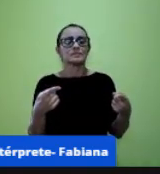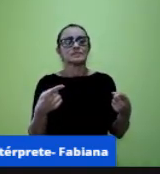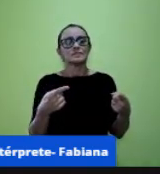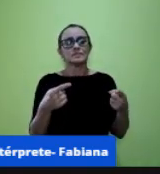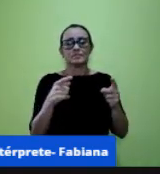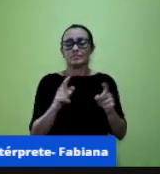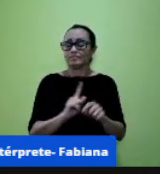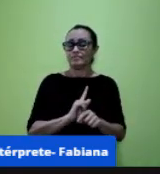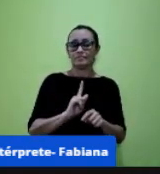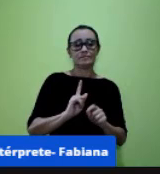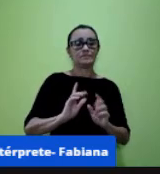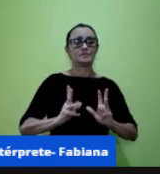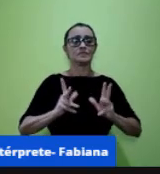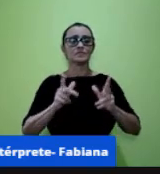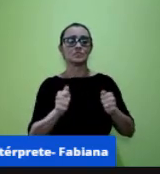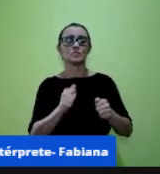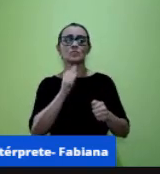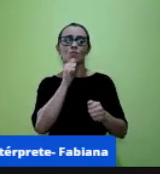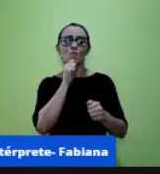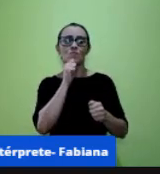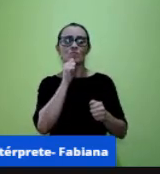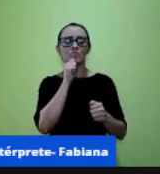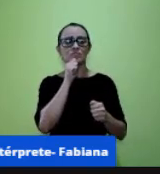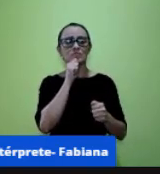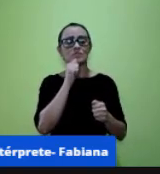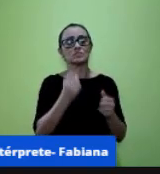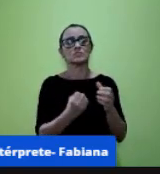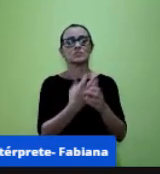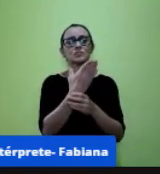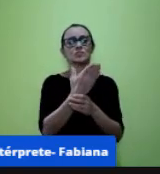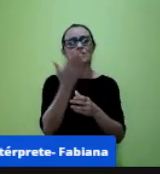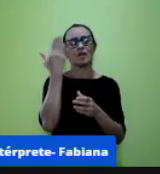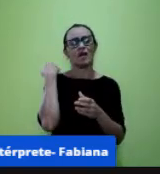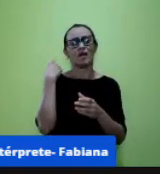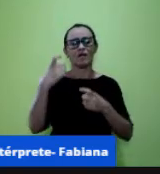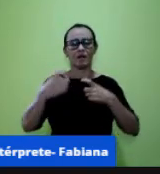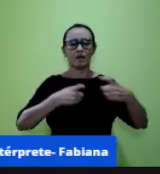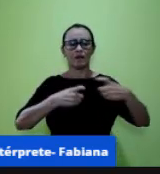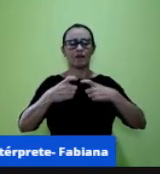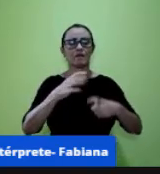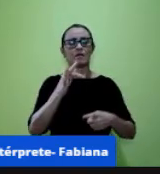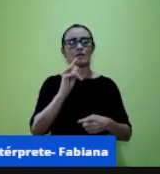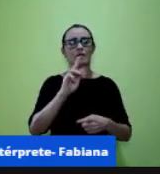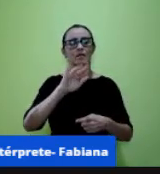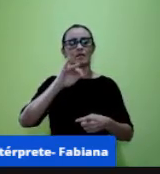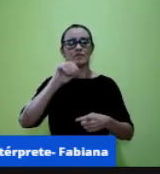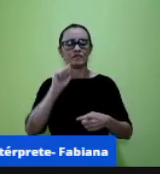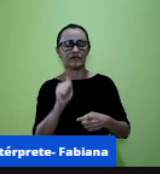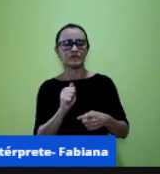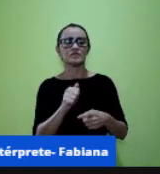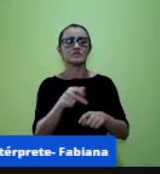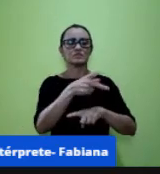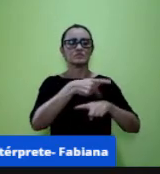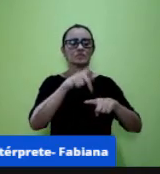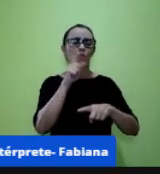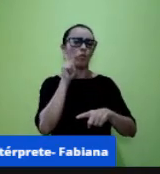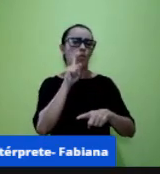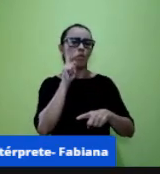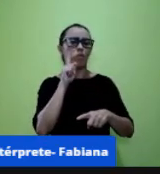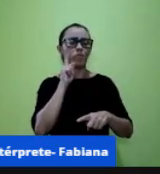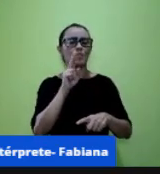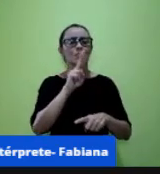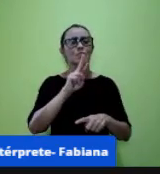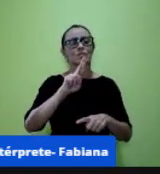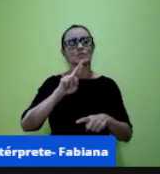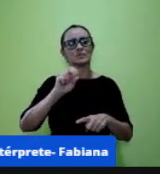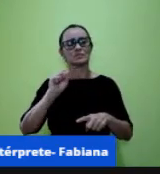desenvolvida na Guerra Fria lembra da Guerra Fria? Estados Unidos União Soviética né sistema capitalista